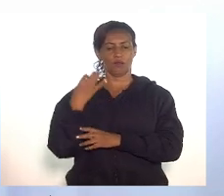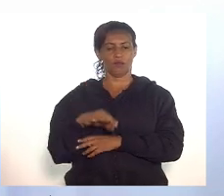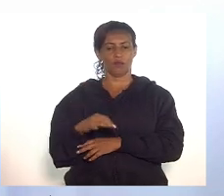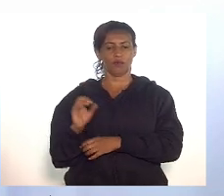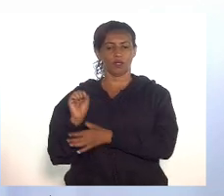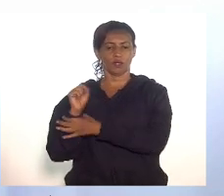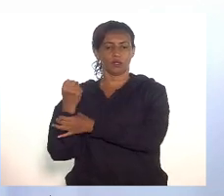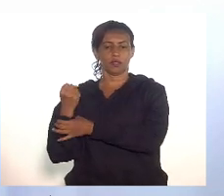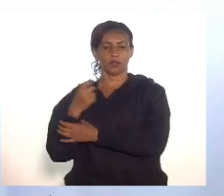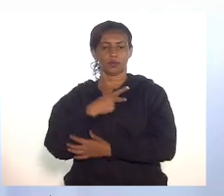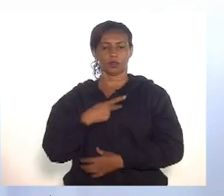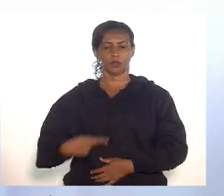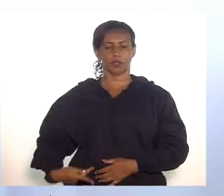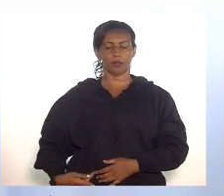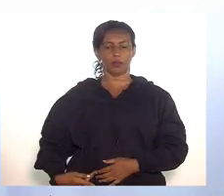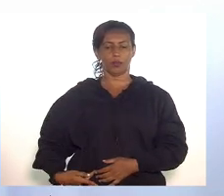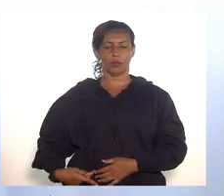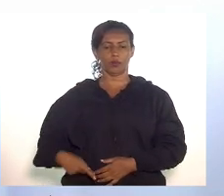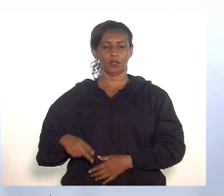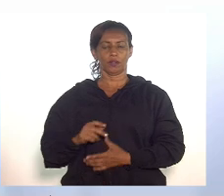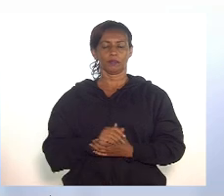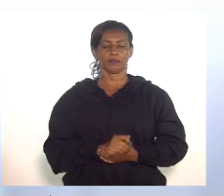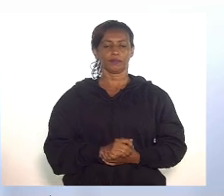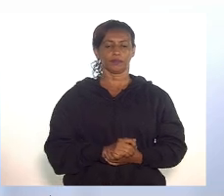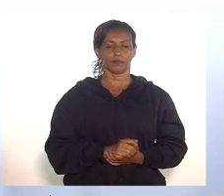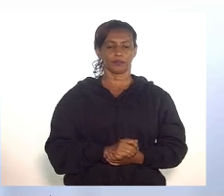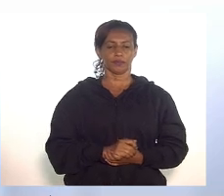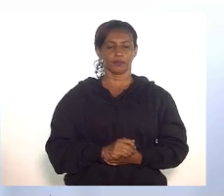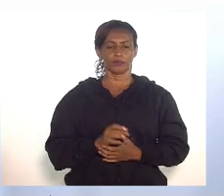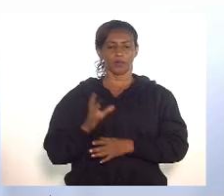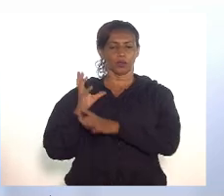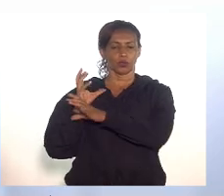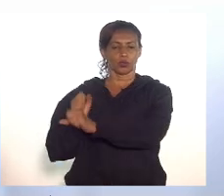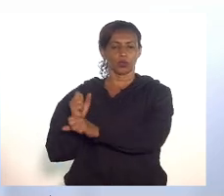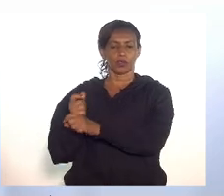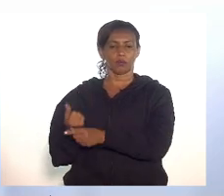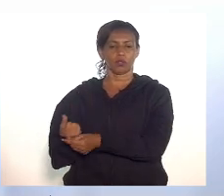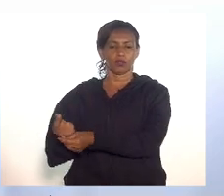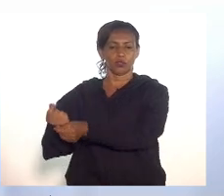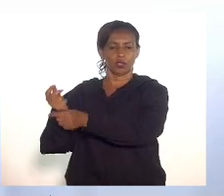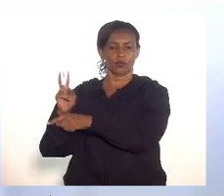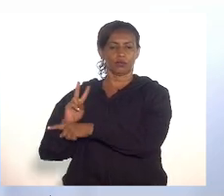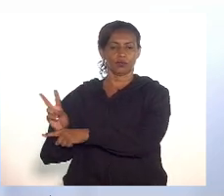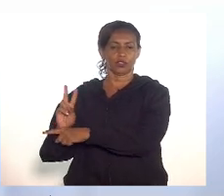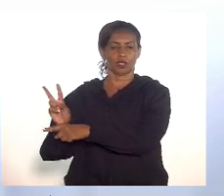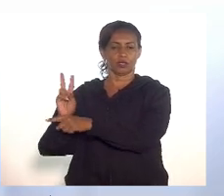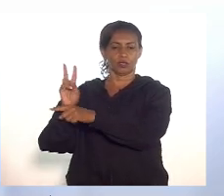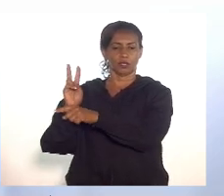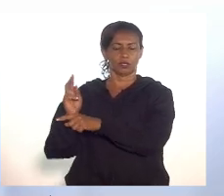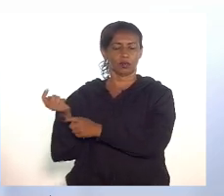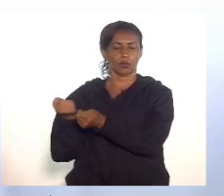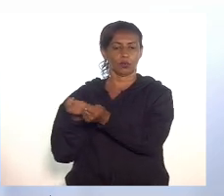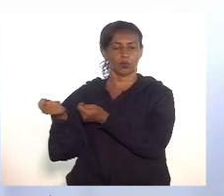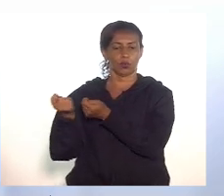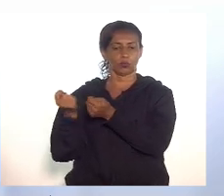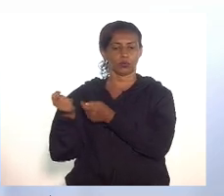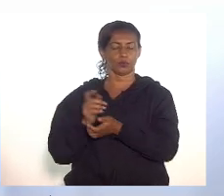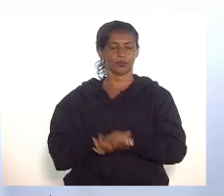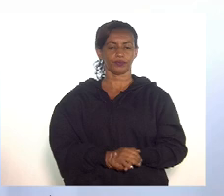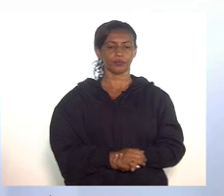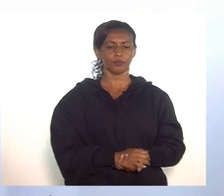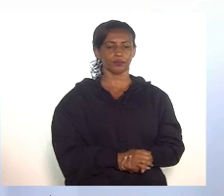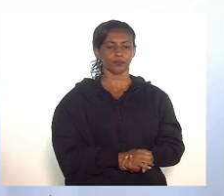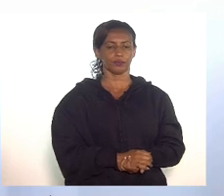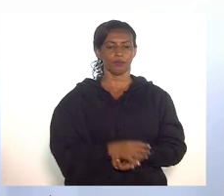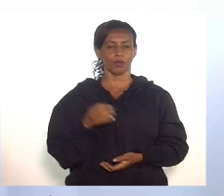de Segurança Pública e Assuntos de Polícia, favorável, de Orçamento, Finanças, Fiscalização, Financeiro e Controle, favorável.